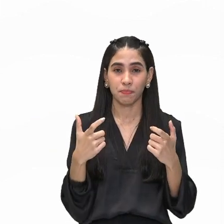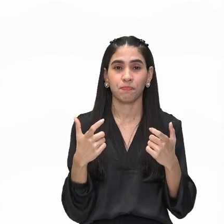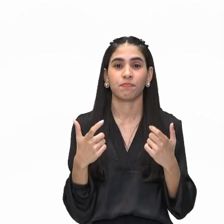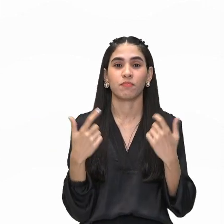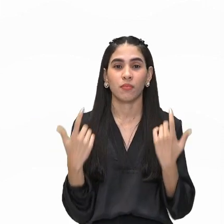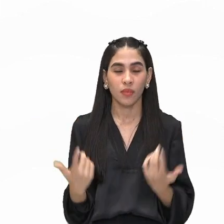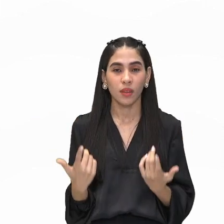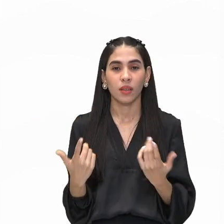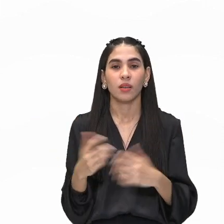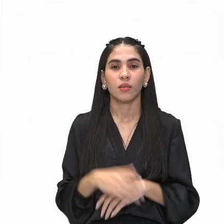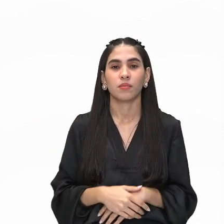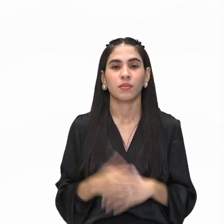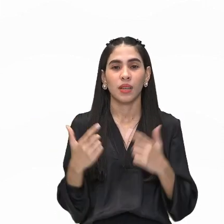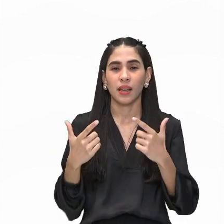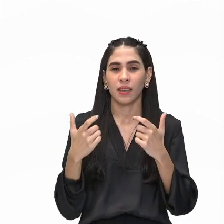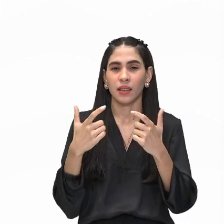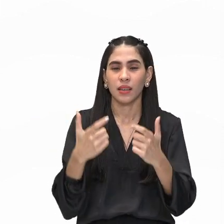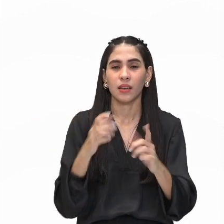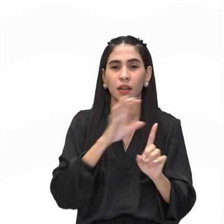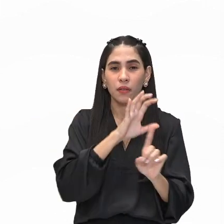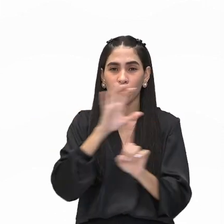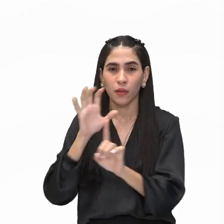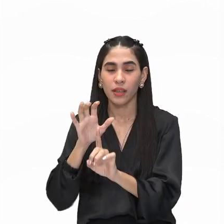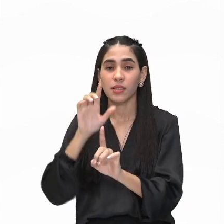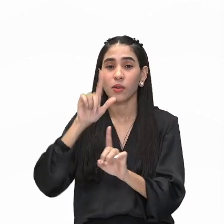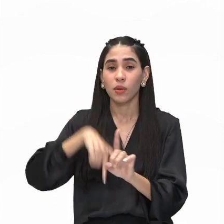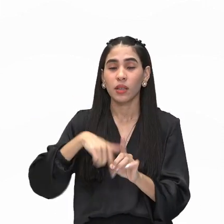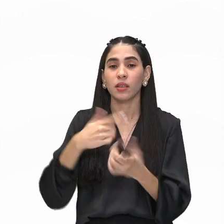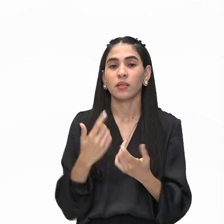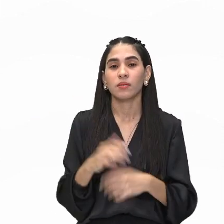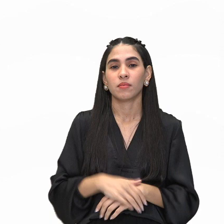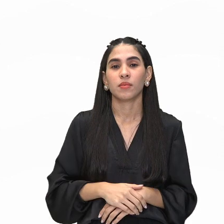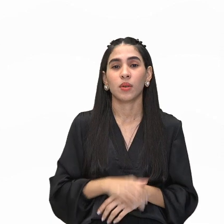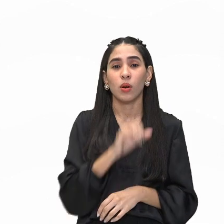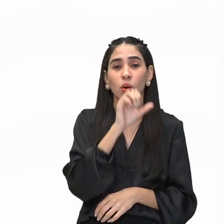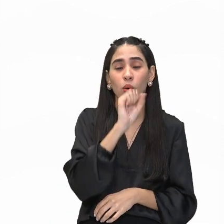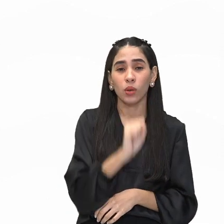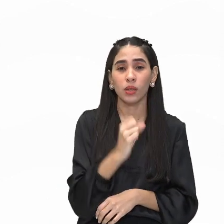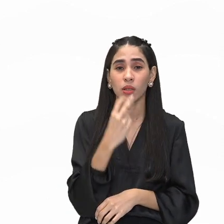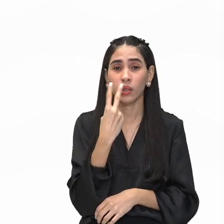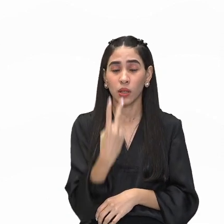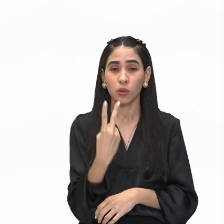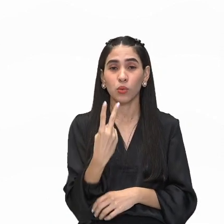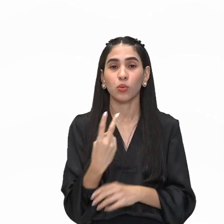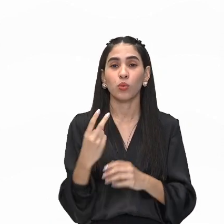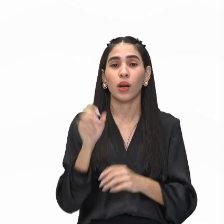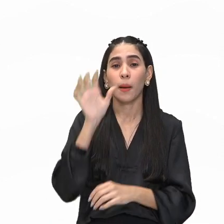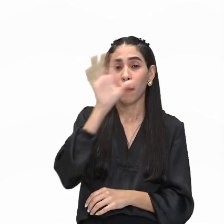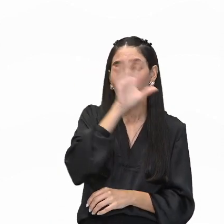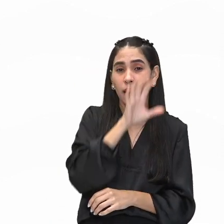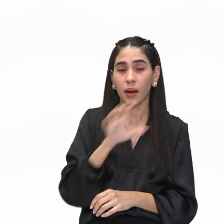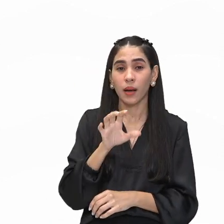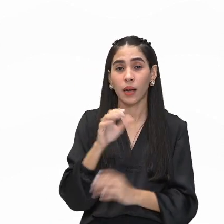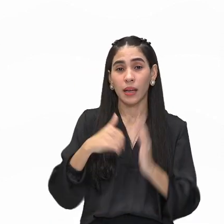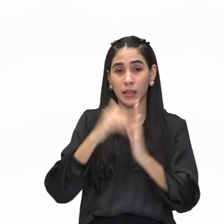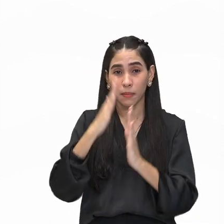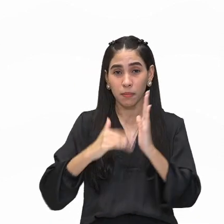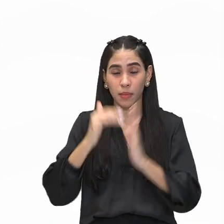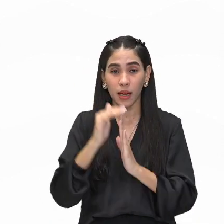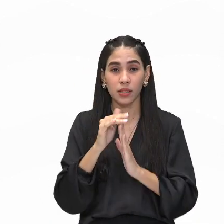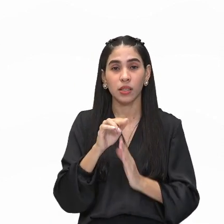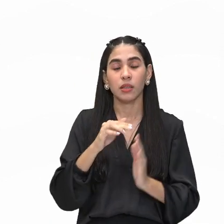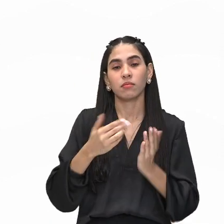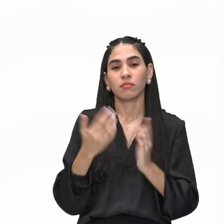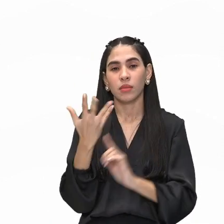o Desastre da Guerra é uma série de 82 gravuras do pintor espanhol Francisco de Góia,